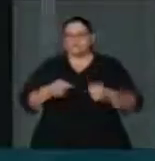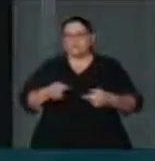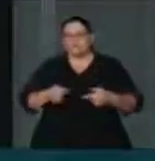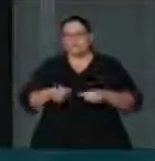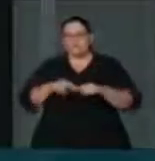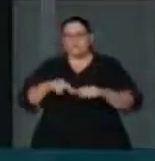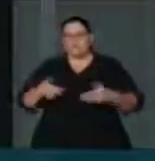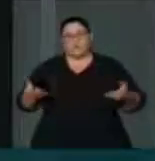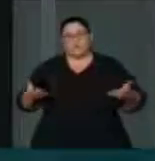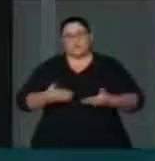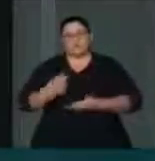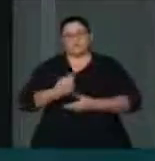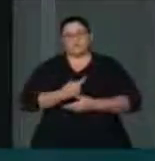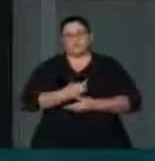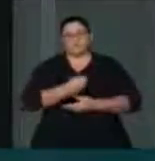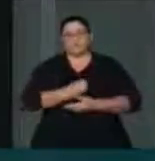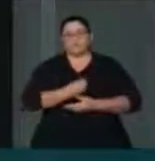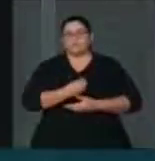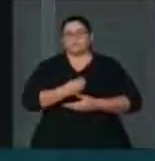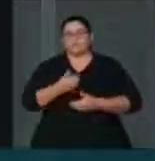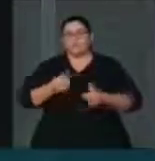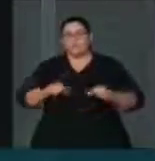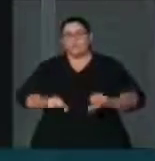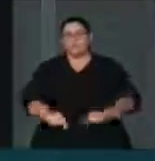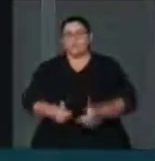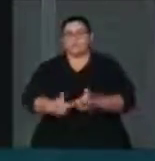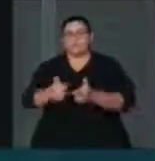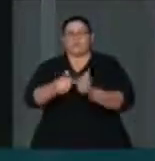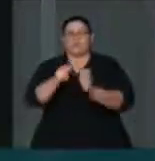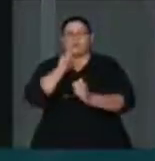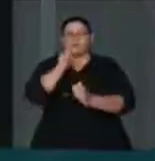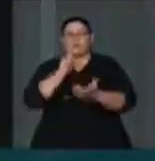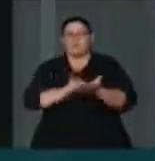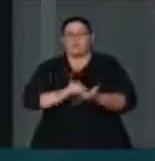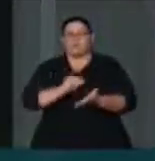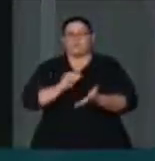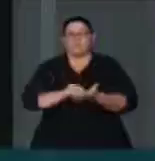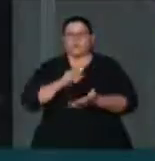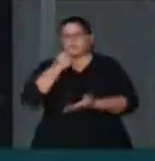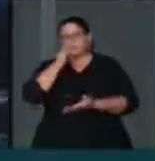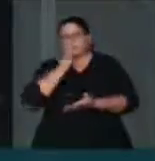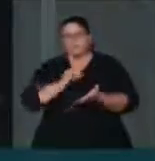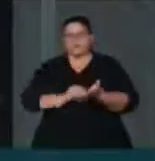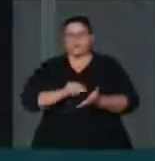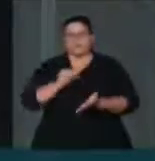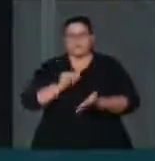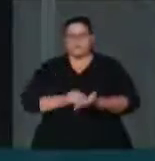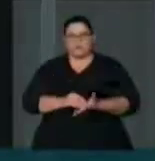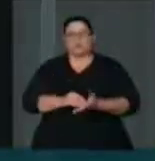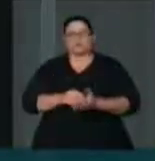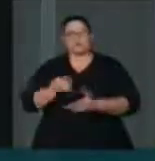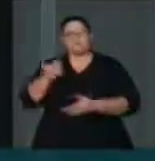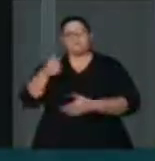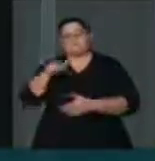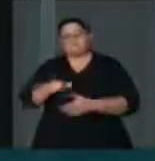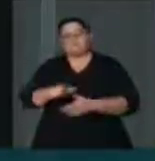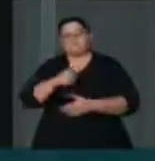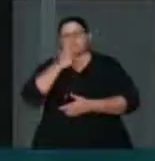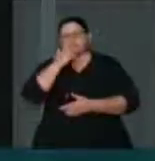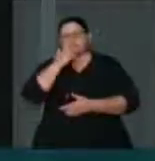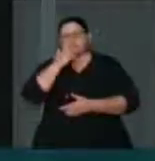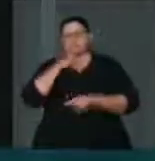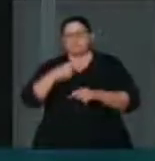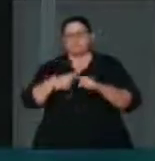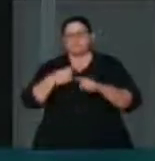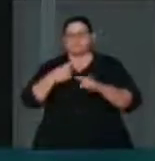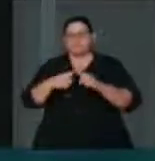onde o ministro, vossa excelência, fala das questões energéticas, da nossa matriz limpa, Mais uma vez, talvez por falta de informação,